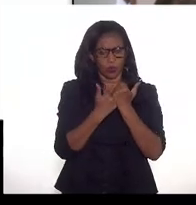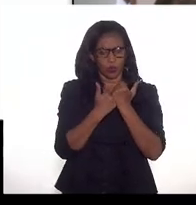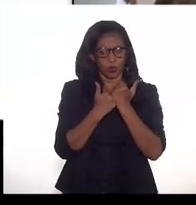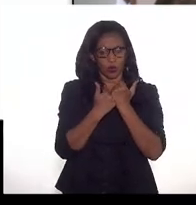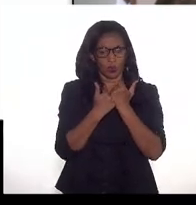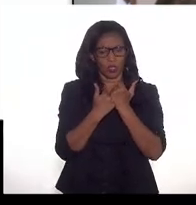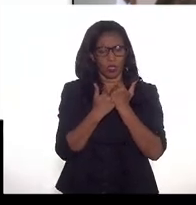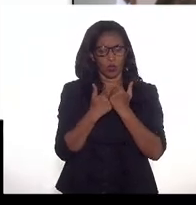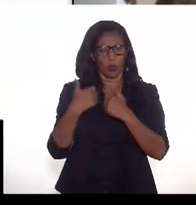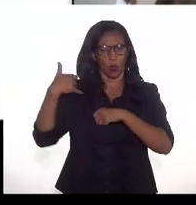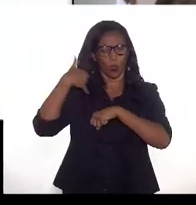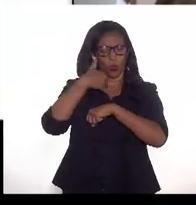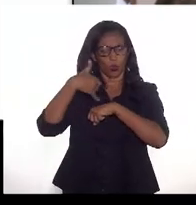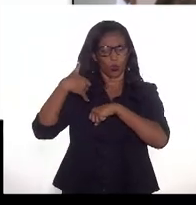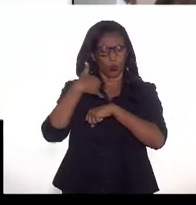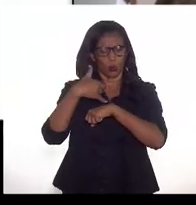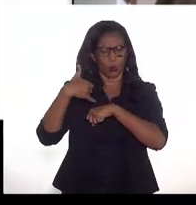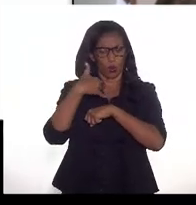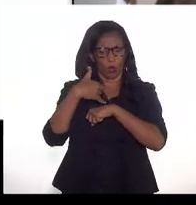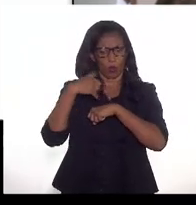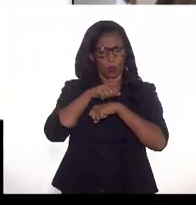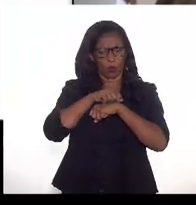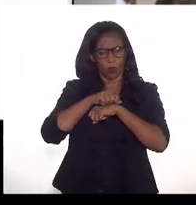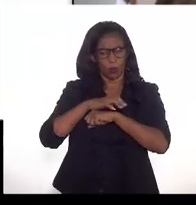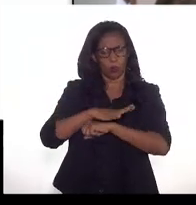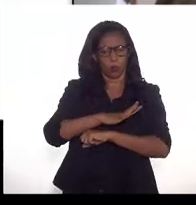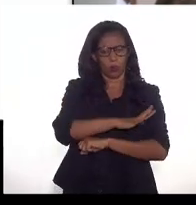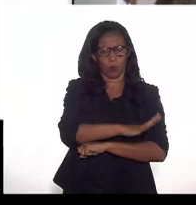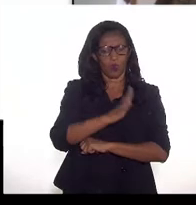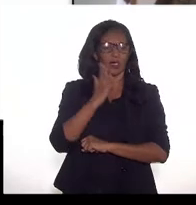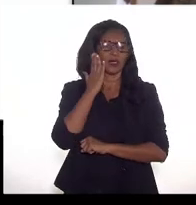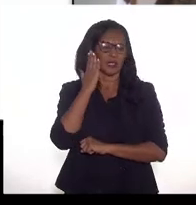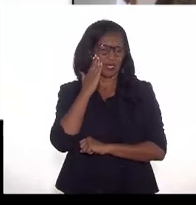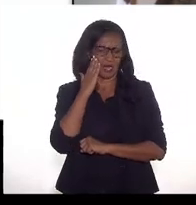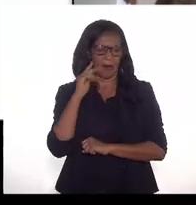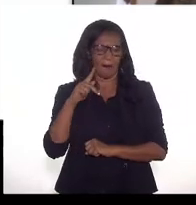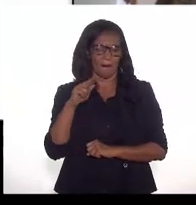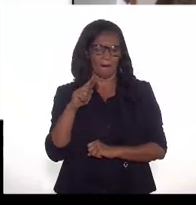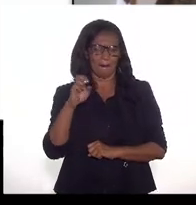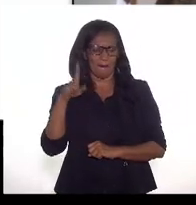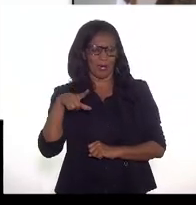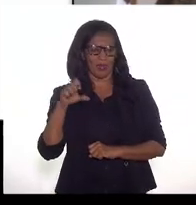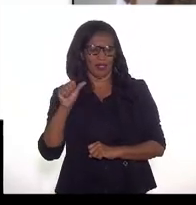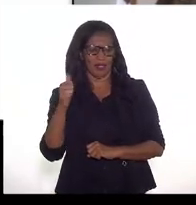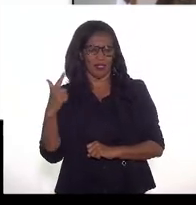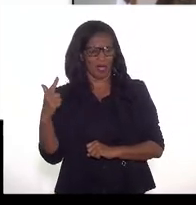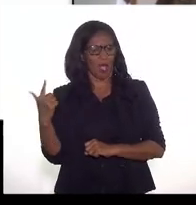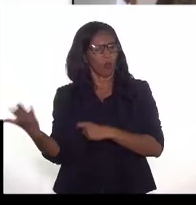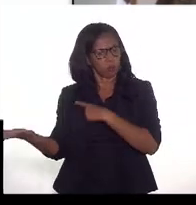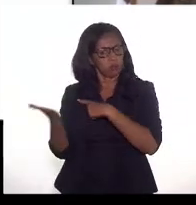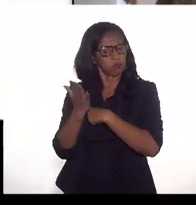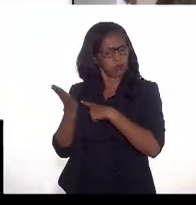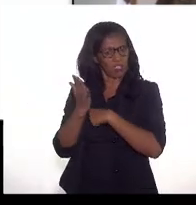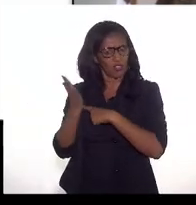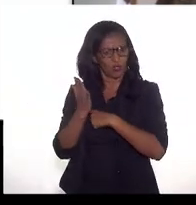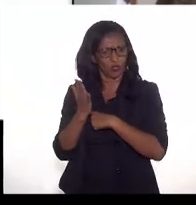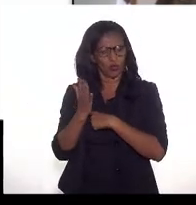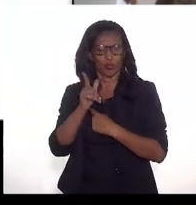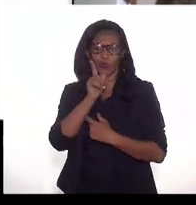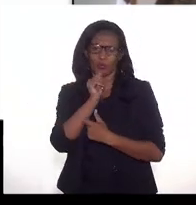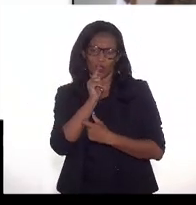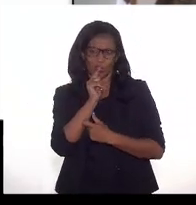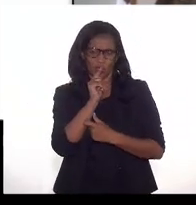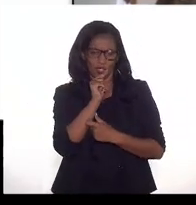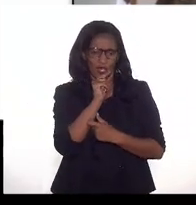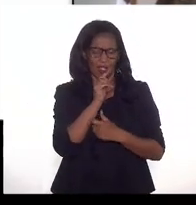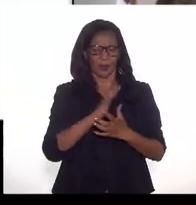Então, a gente sabe que, por exemplo, as condições do pós-sal favorecem a injeção de água e